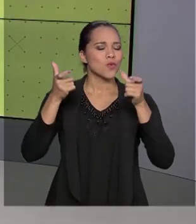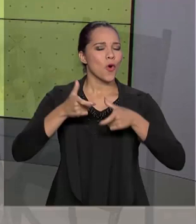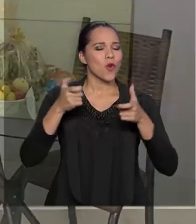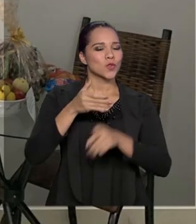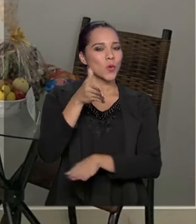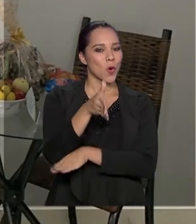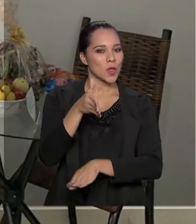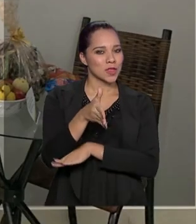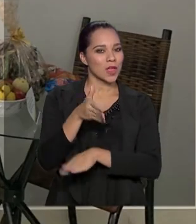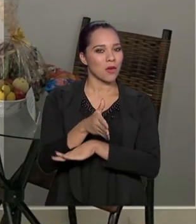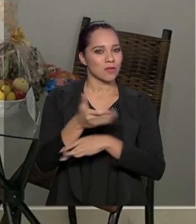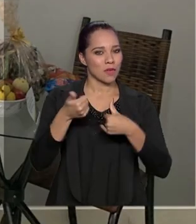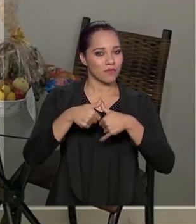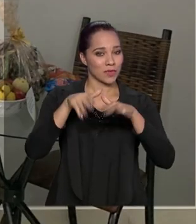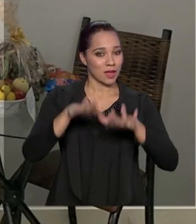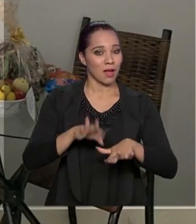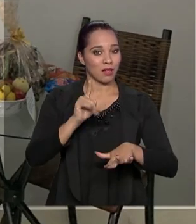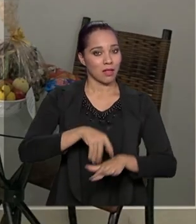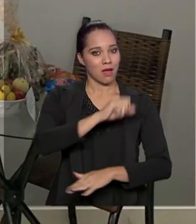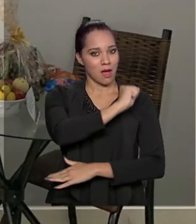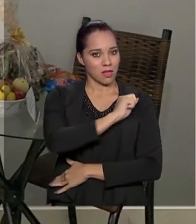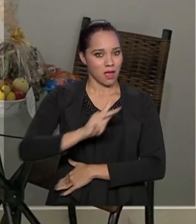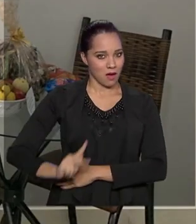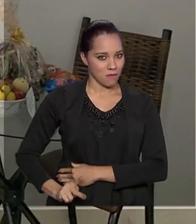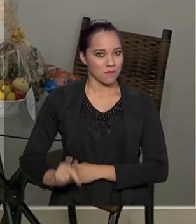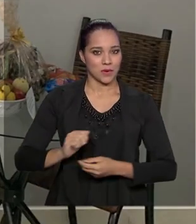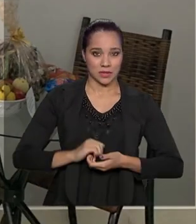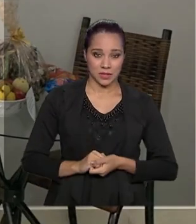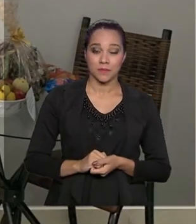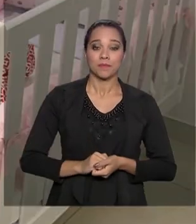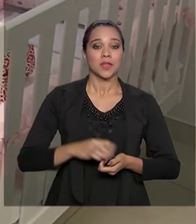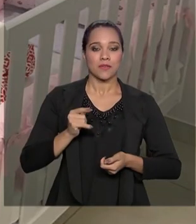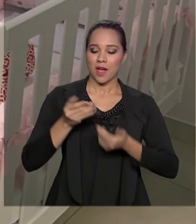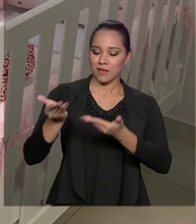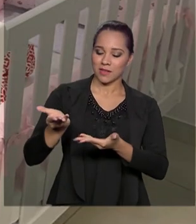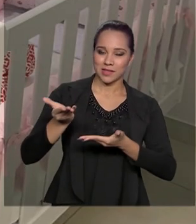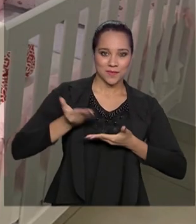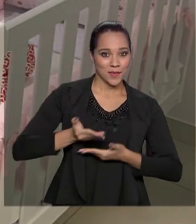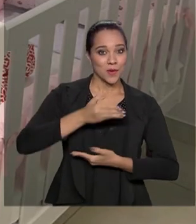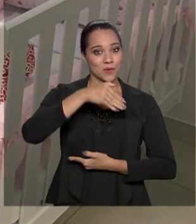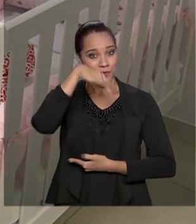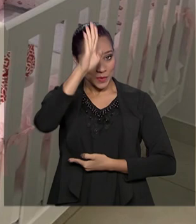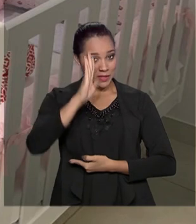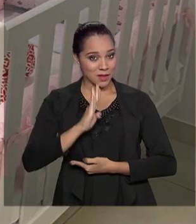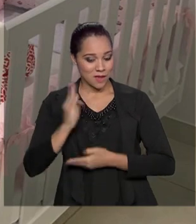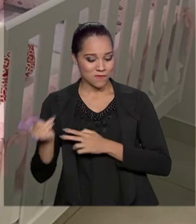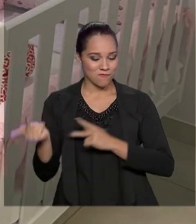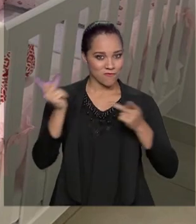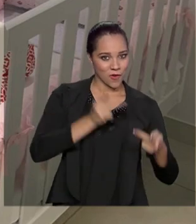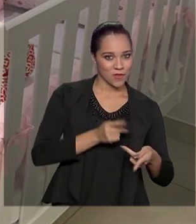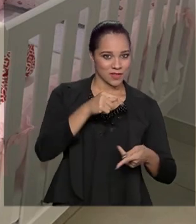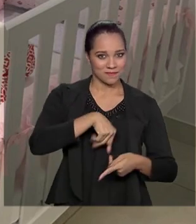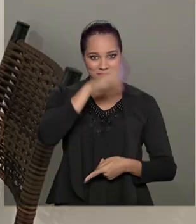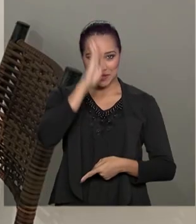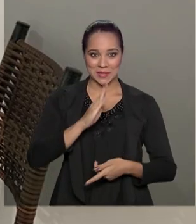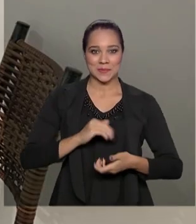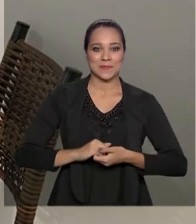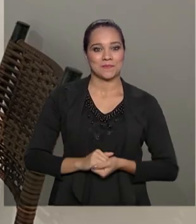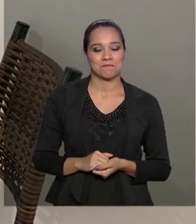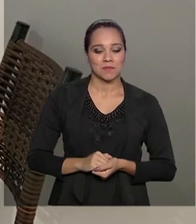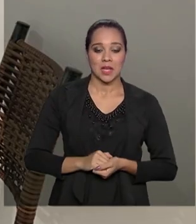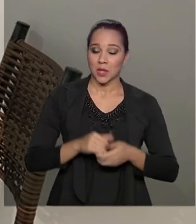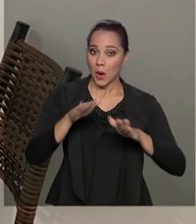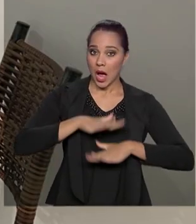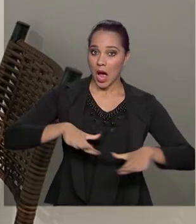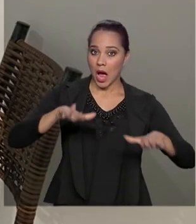do hotel de trânsito, que fica na base aérea de Anápolis e vai receber os brasileiros repatriados. O perímetro do